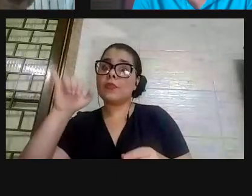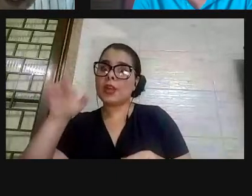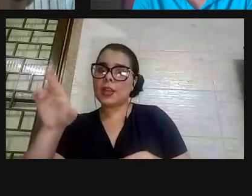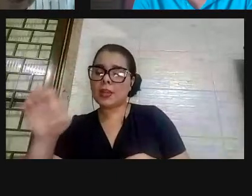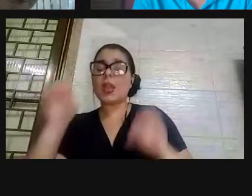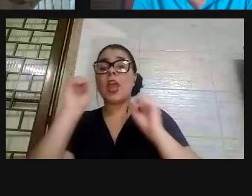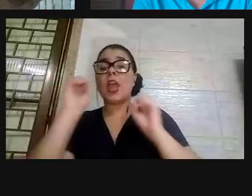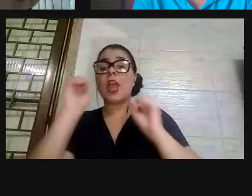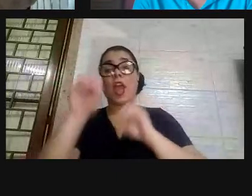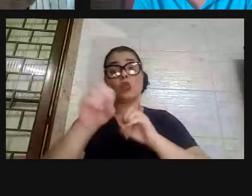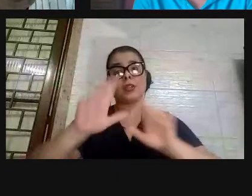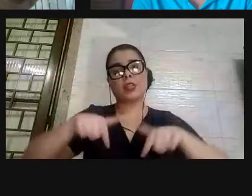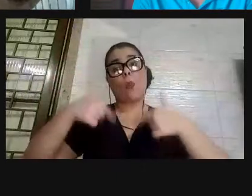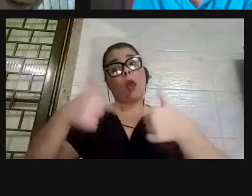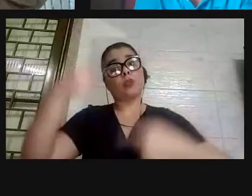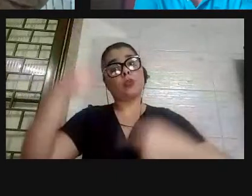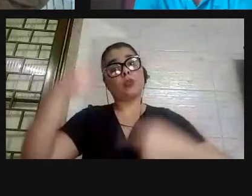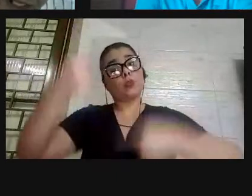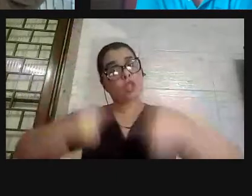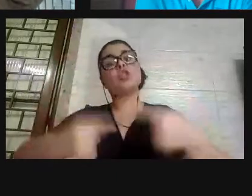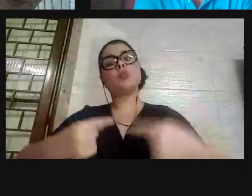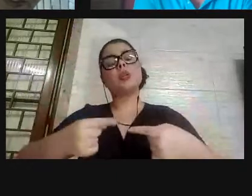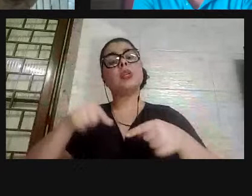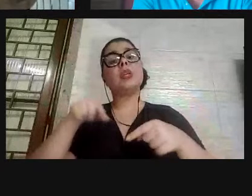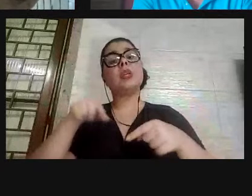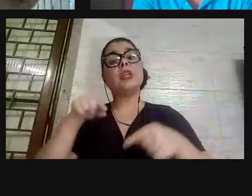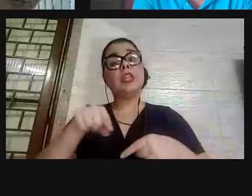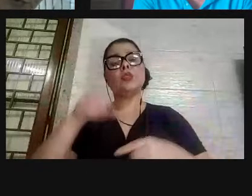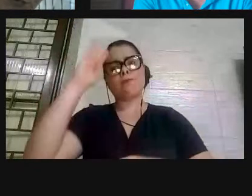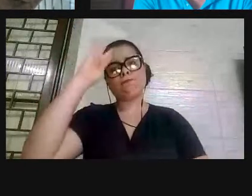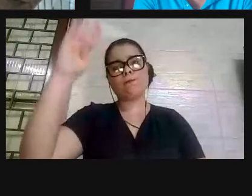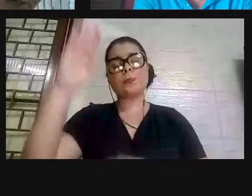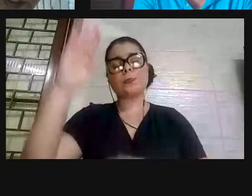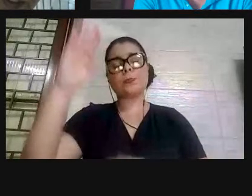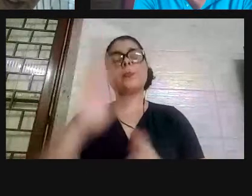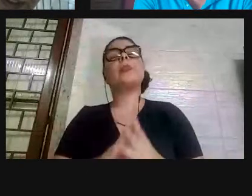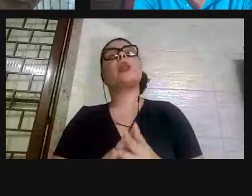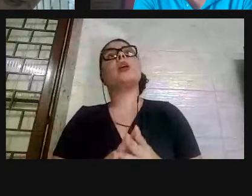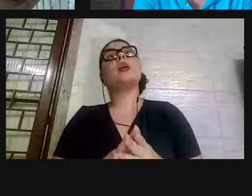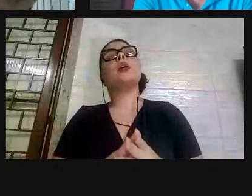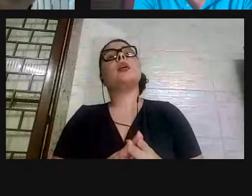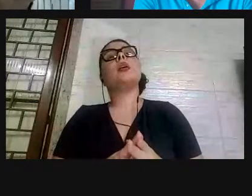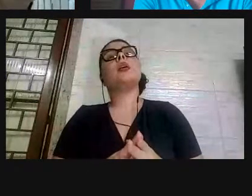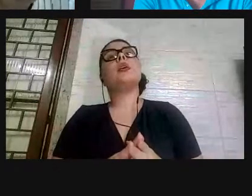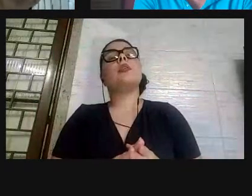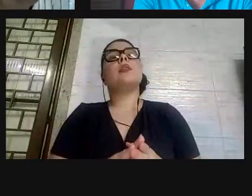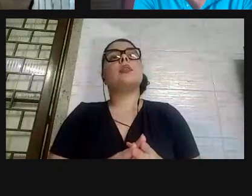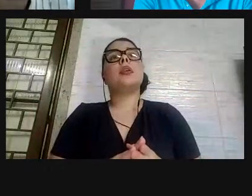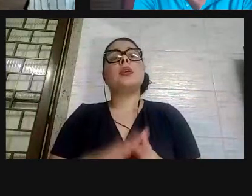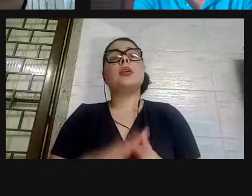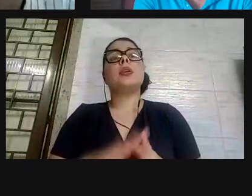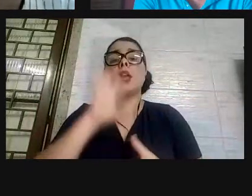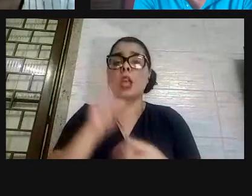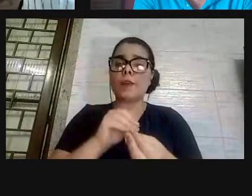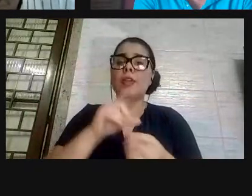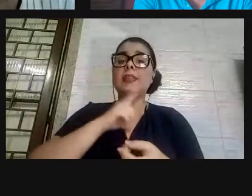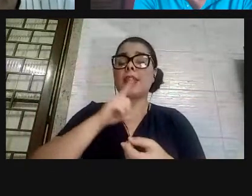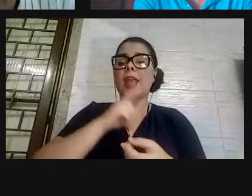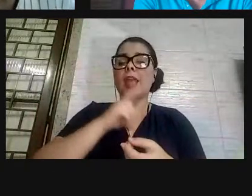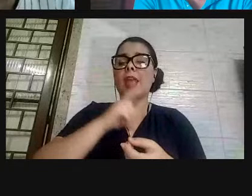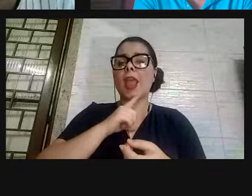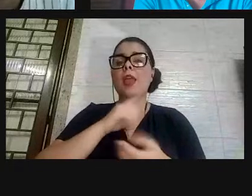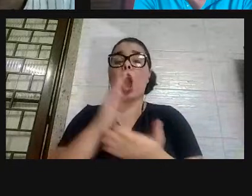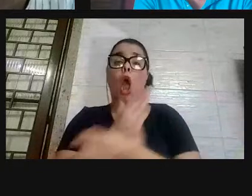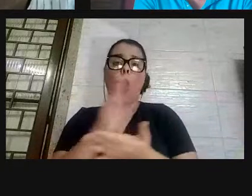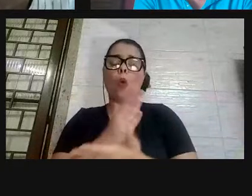fundamental. Por fim, tem os pequenos, as pequenas contribuições que é possível dar. Vocês